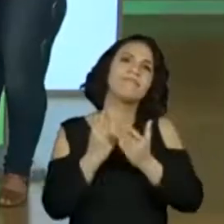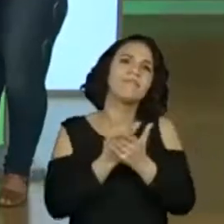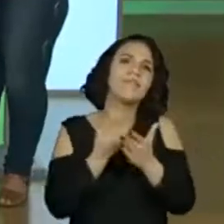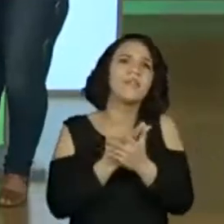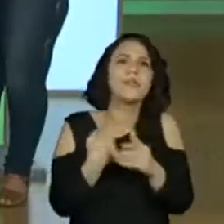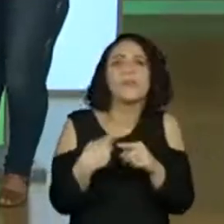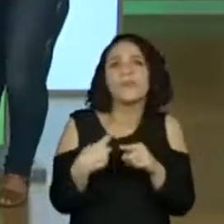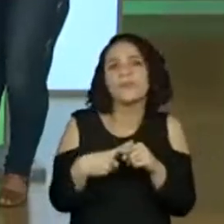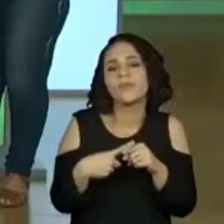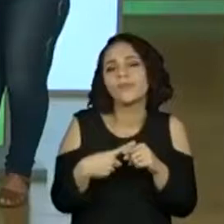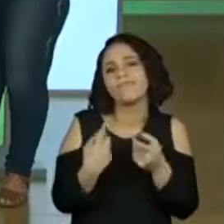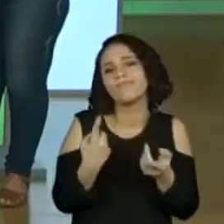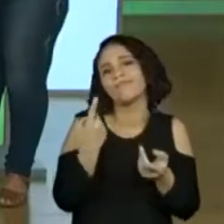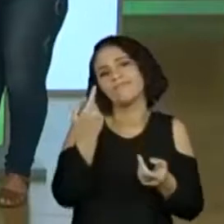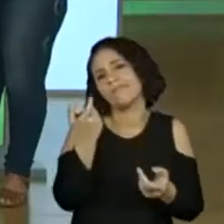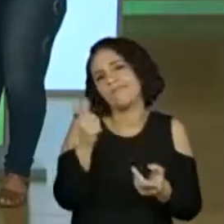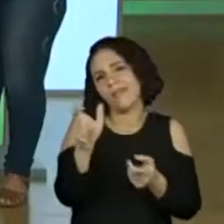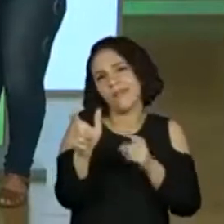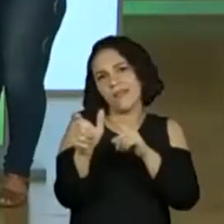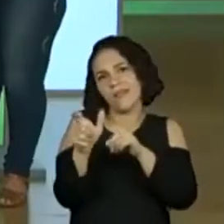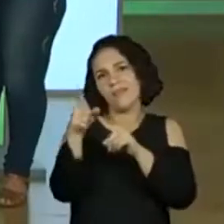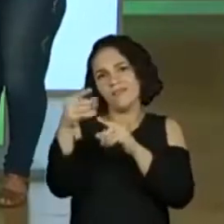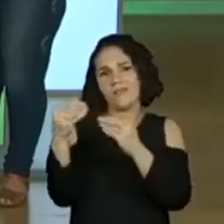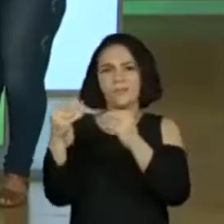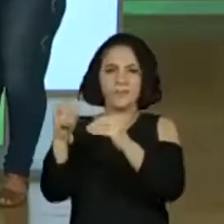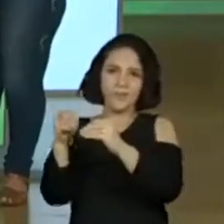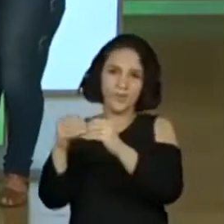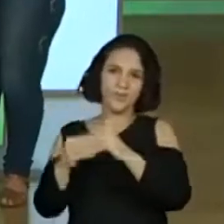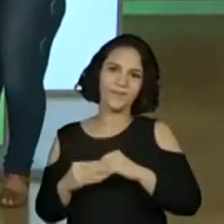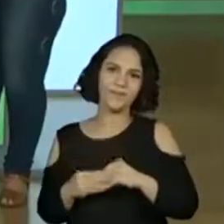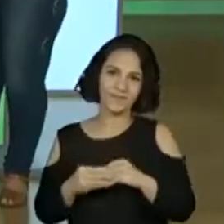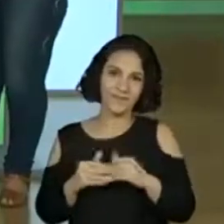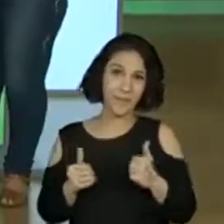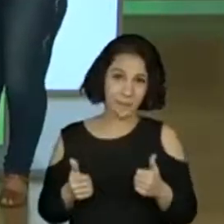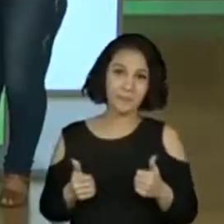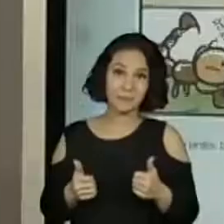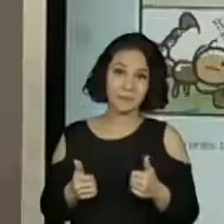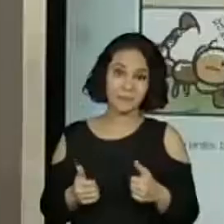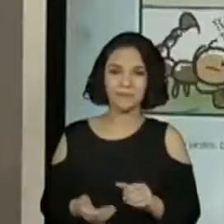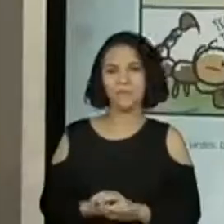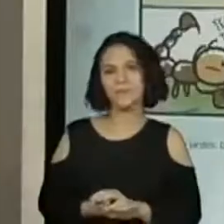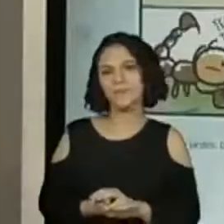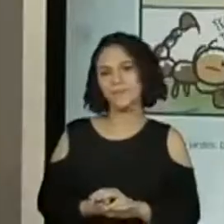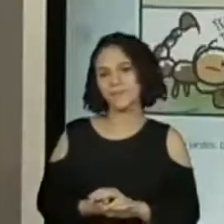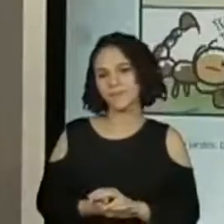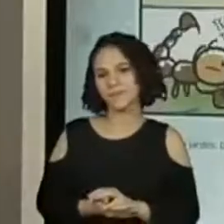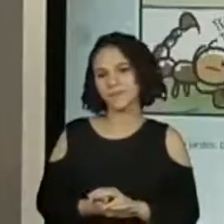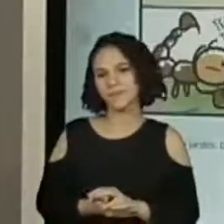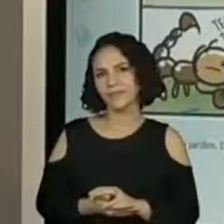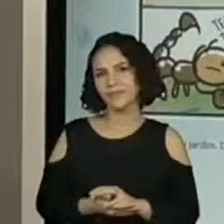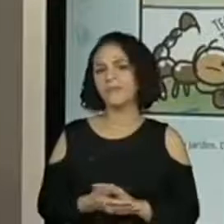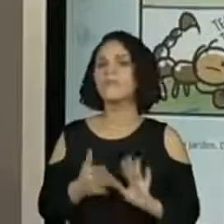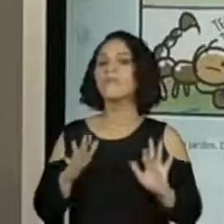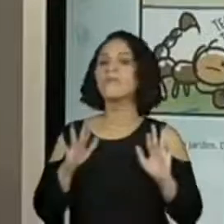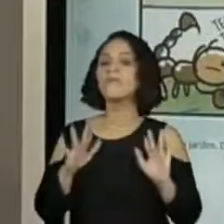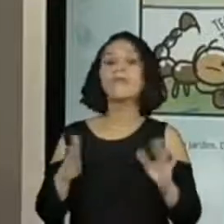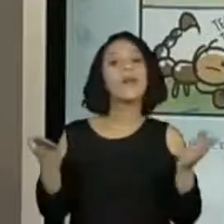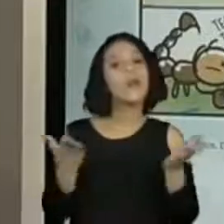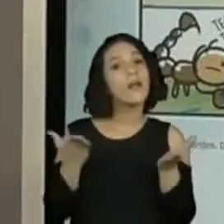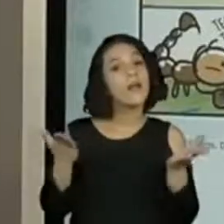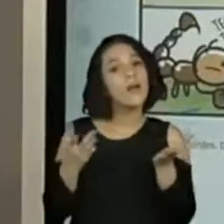menor do que a palavra que vocês aí estão mencionando, tá bom, gente? Agora, a gente quer que vocês